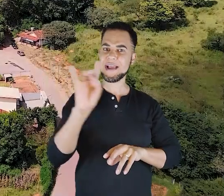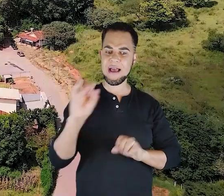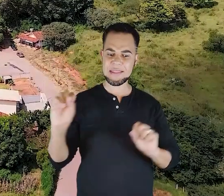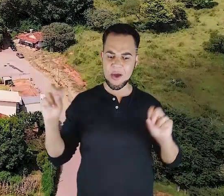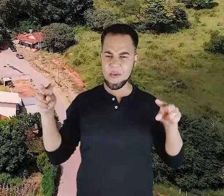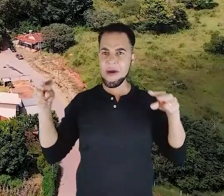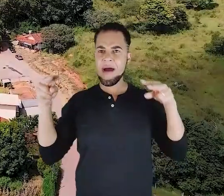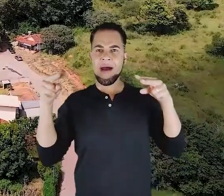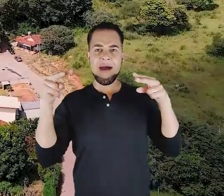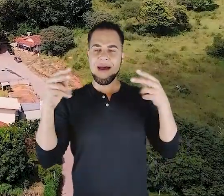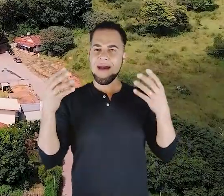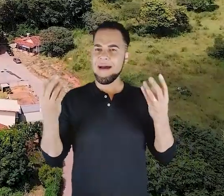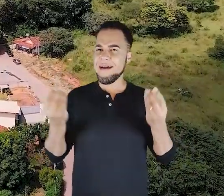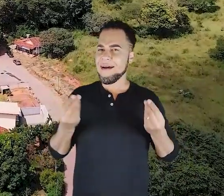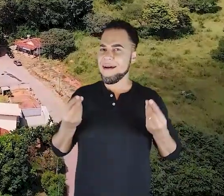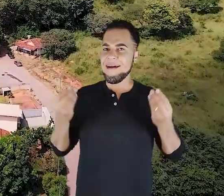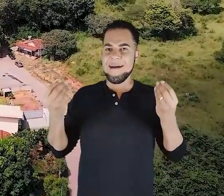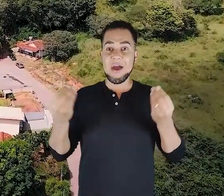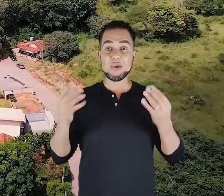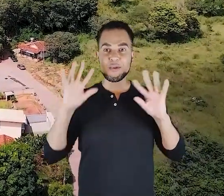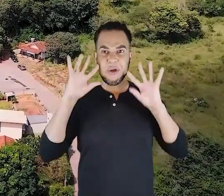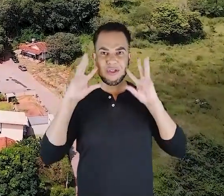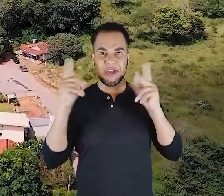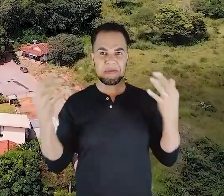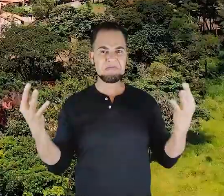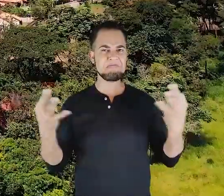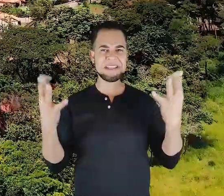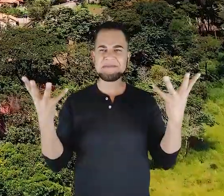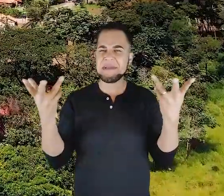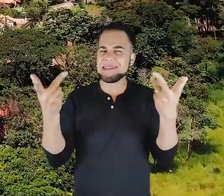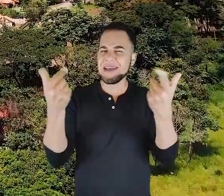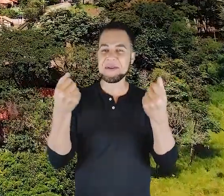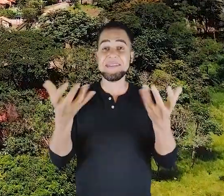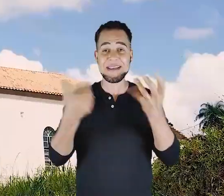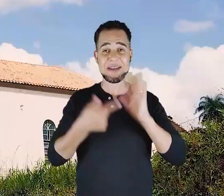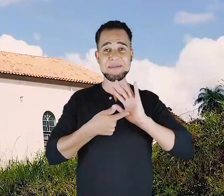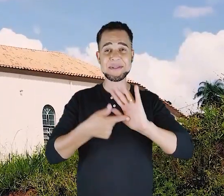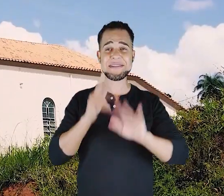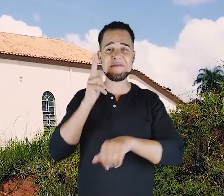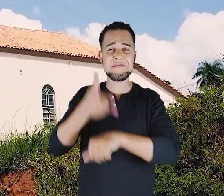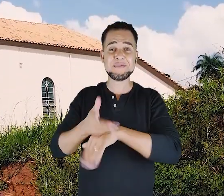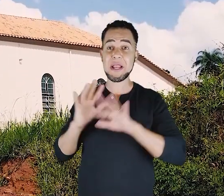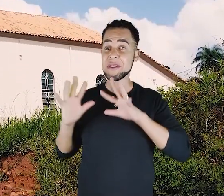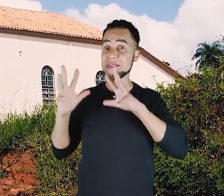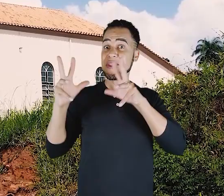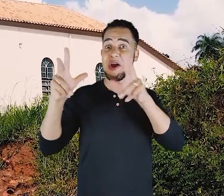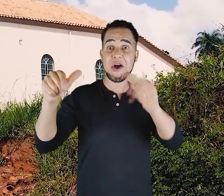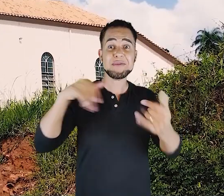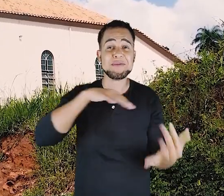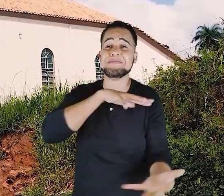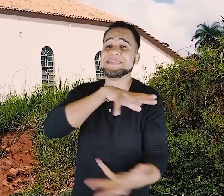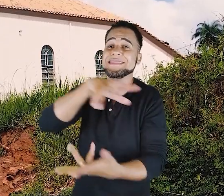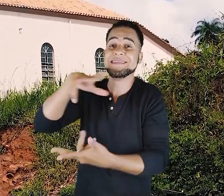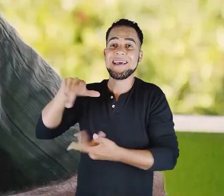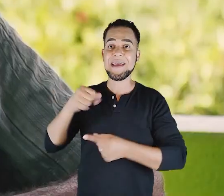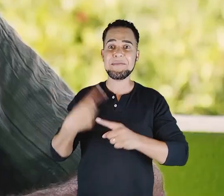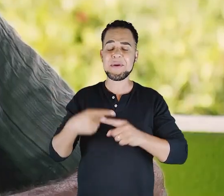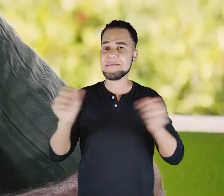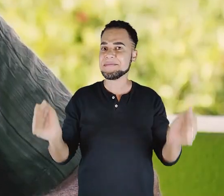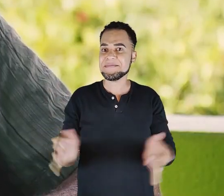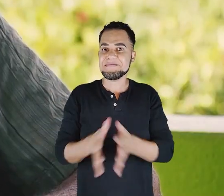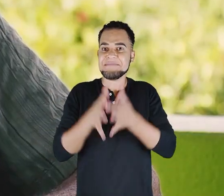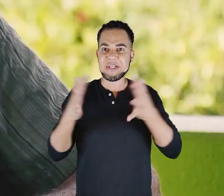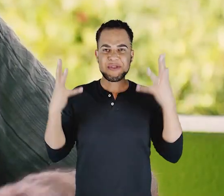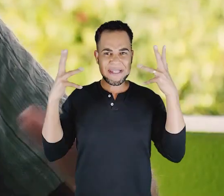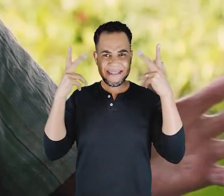cima, agora eu estou achando espetacular. Eu quero mostrar esse vídeo para todo mundo do planeta Terra, que é muito